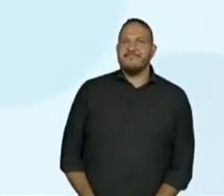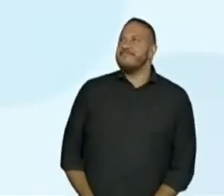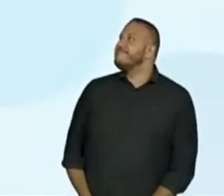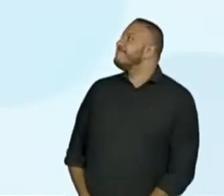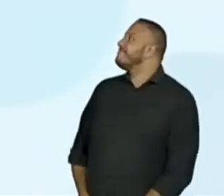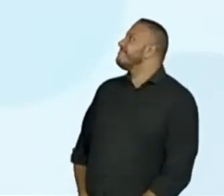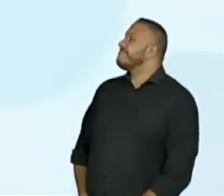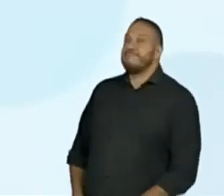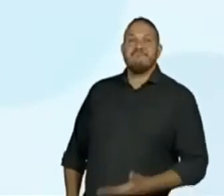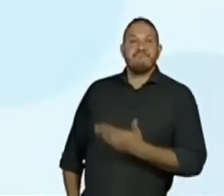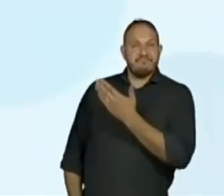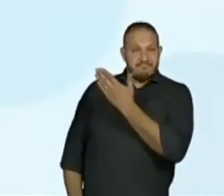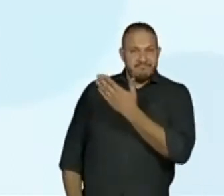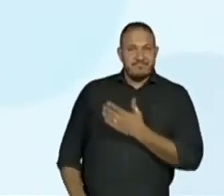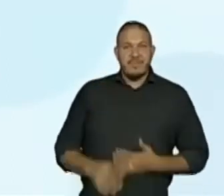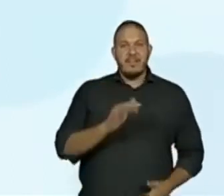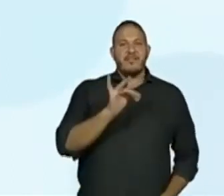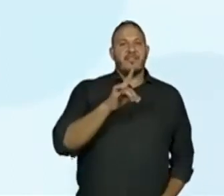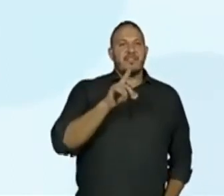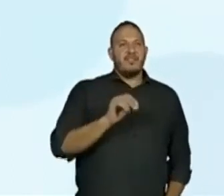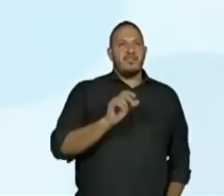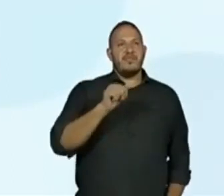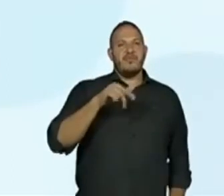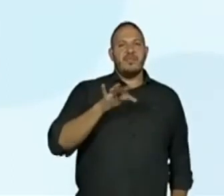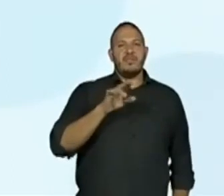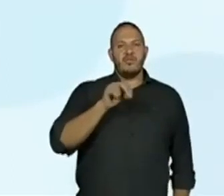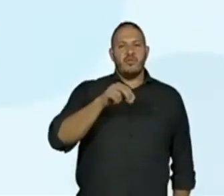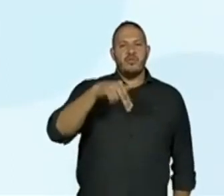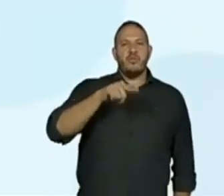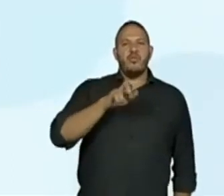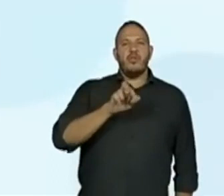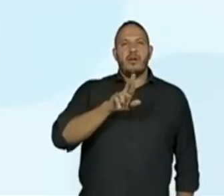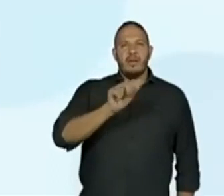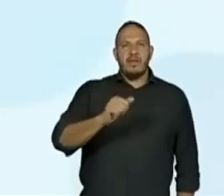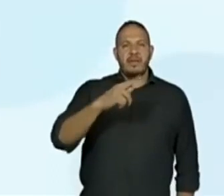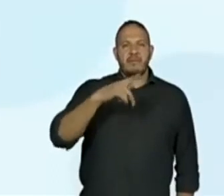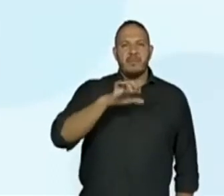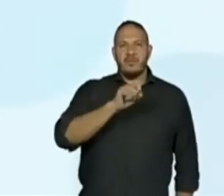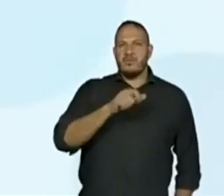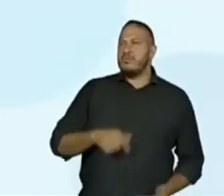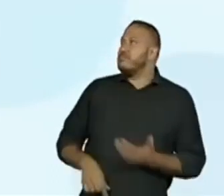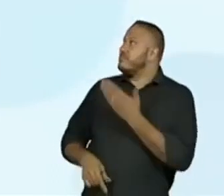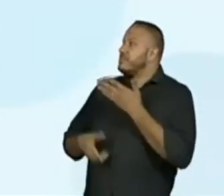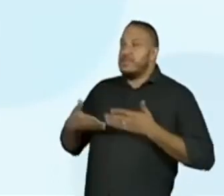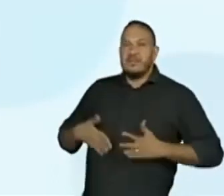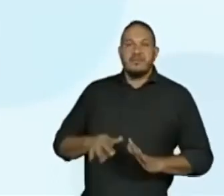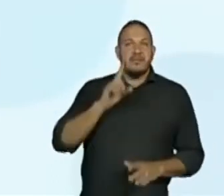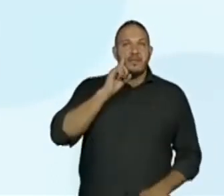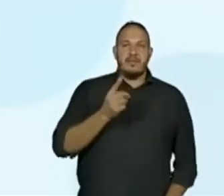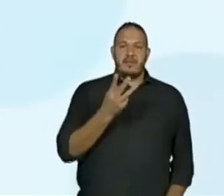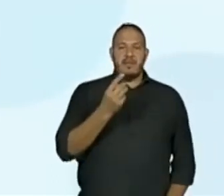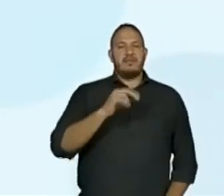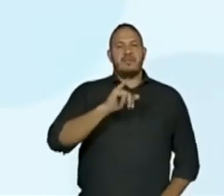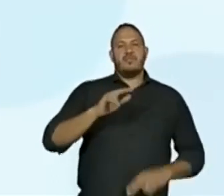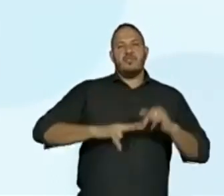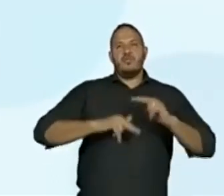Fernando Antônio Nogueira Pessoa nasceu no dia 13 de junho de